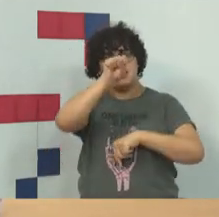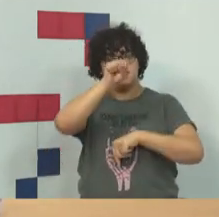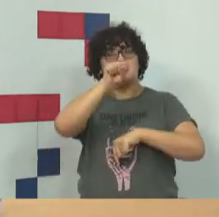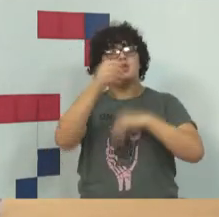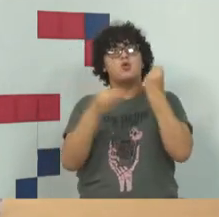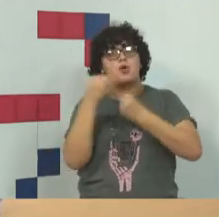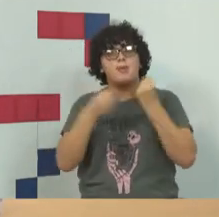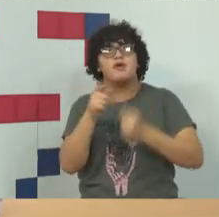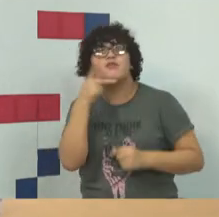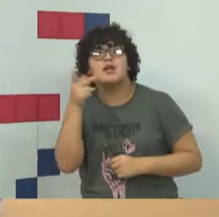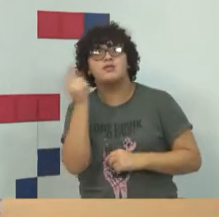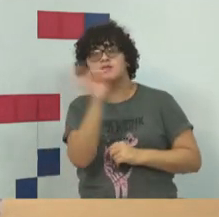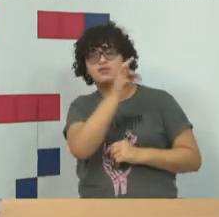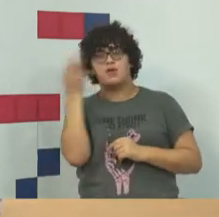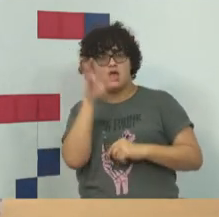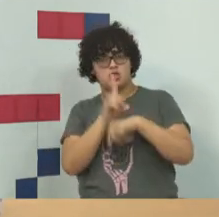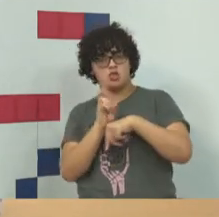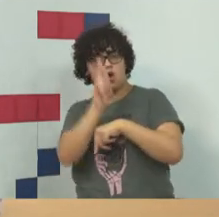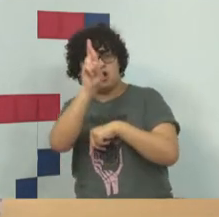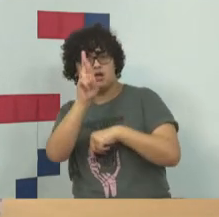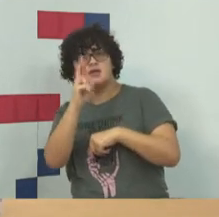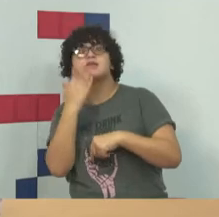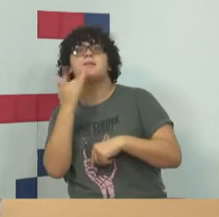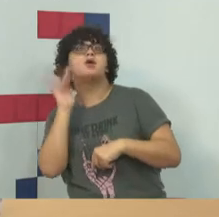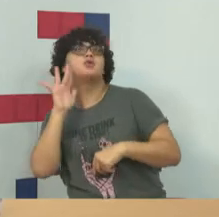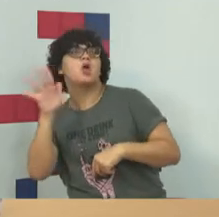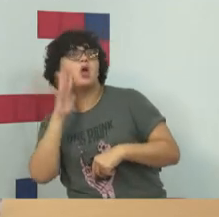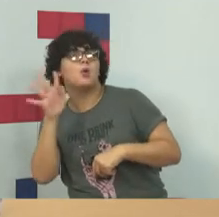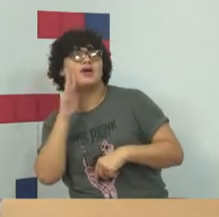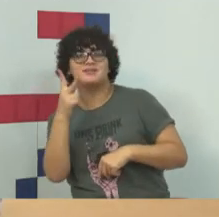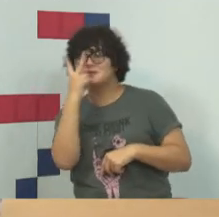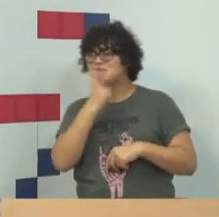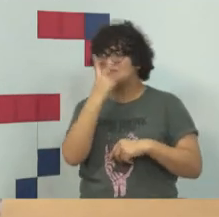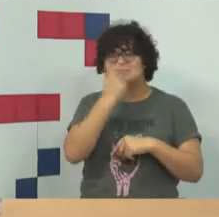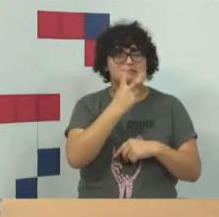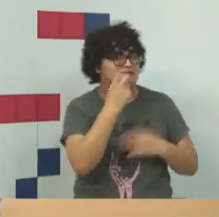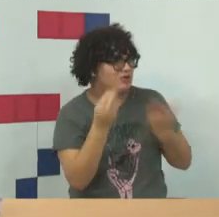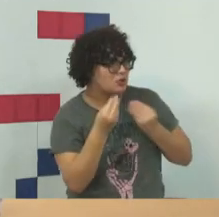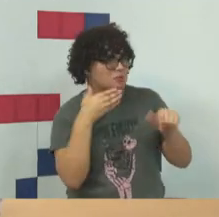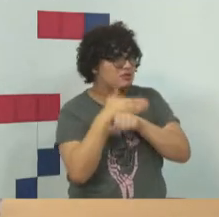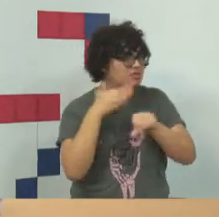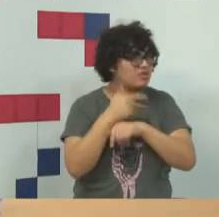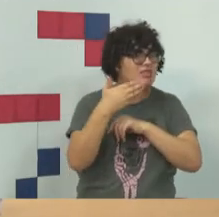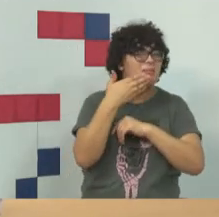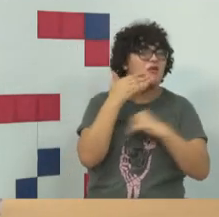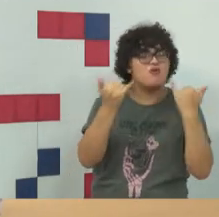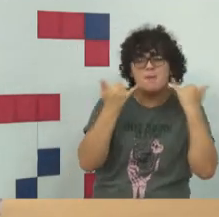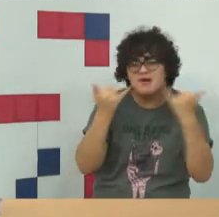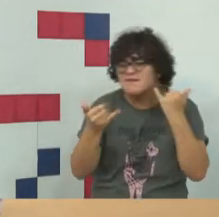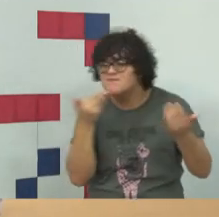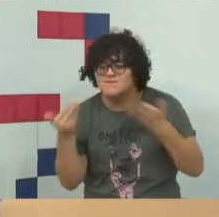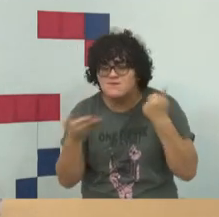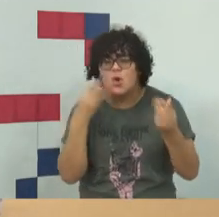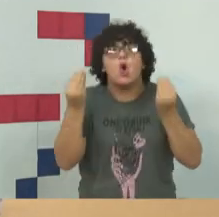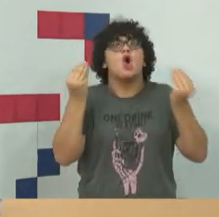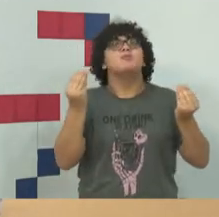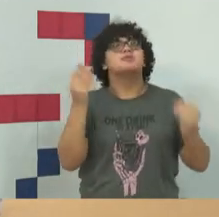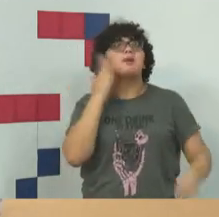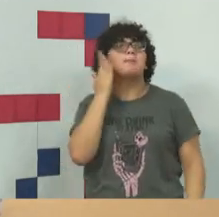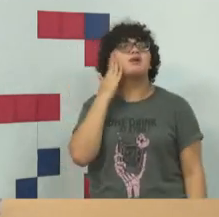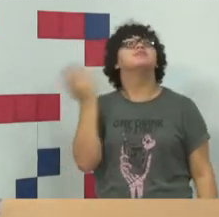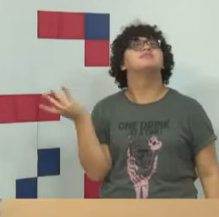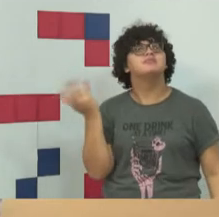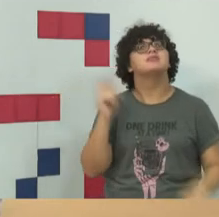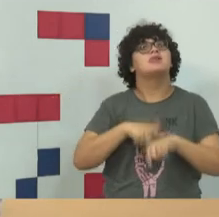as vítimas, a minha tese de doutorado foi sobre a teoria da cegueira deliberada aplicada aos delitos informáticos, a ótica de uma